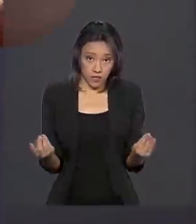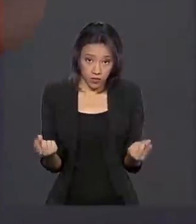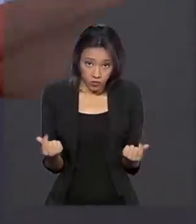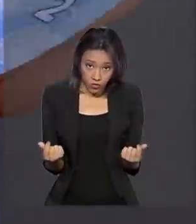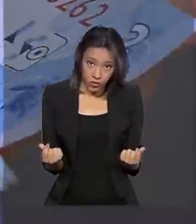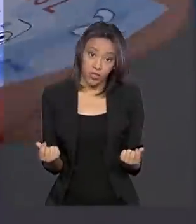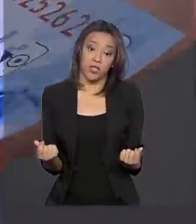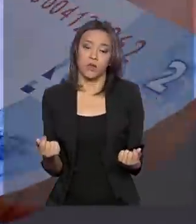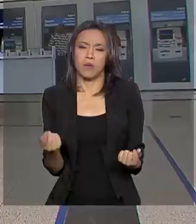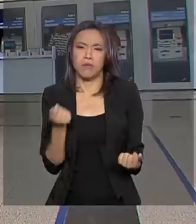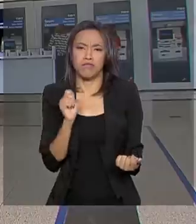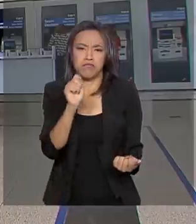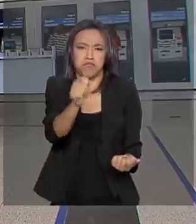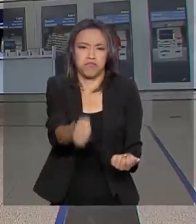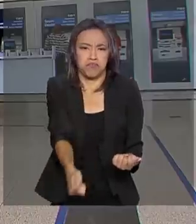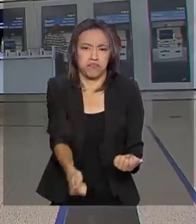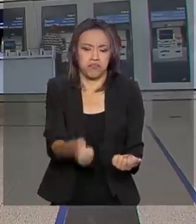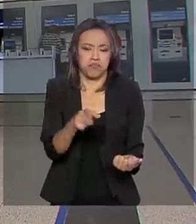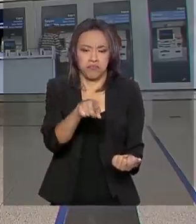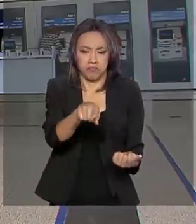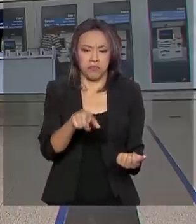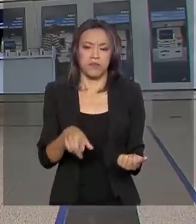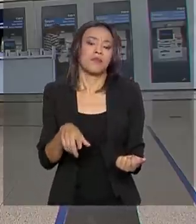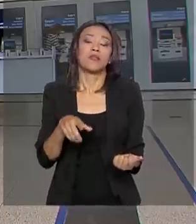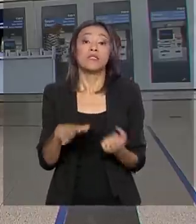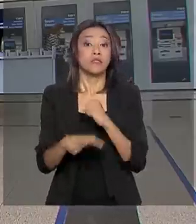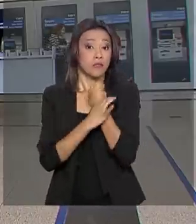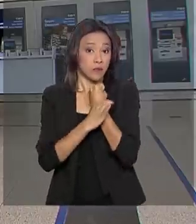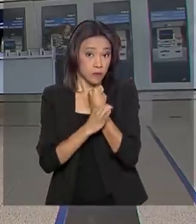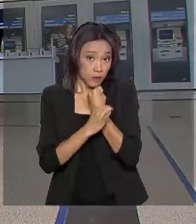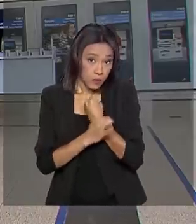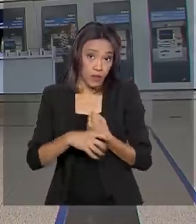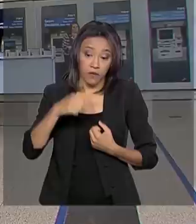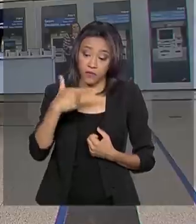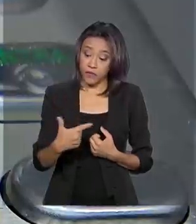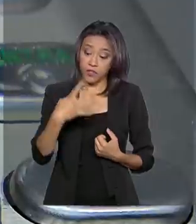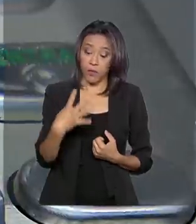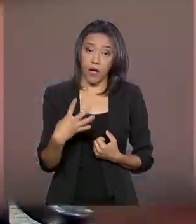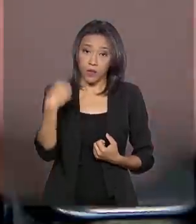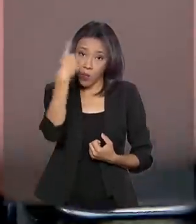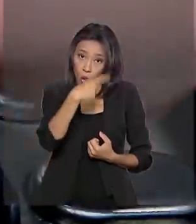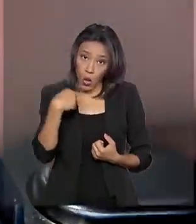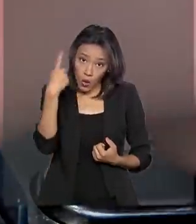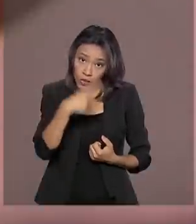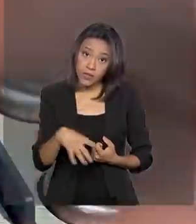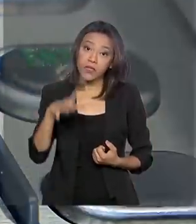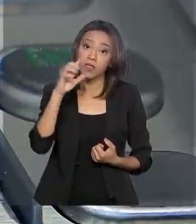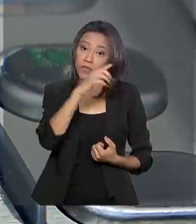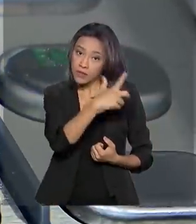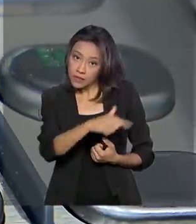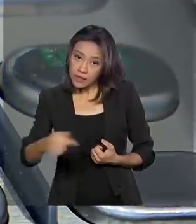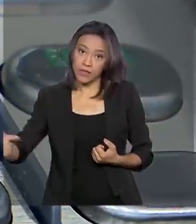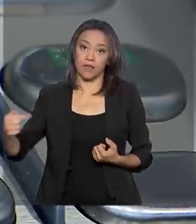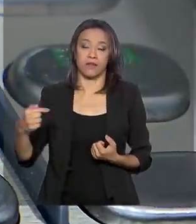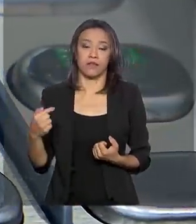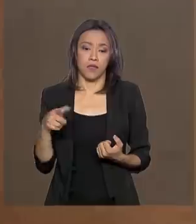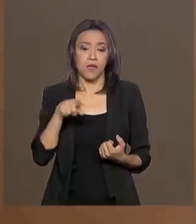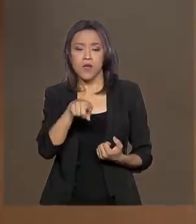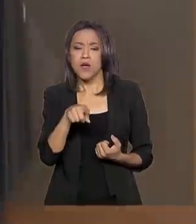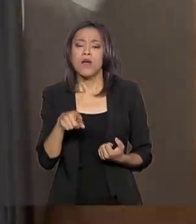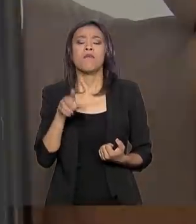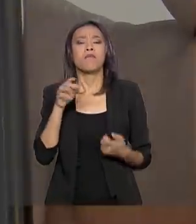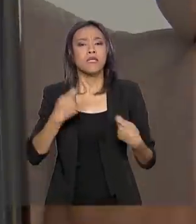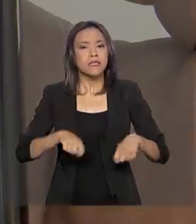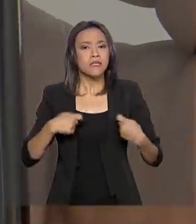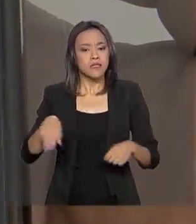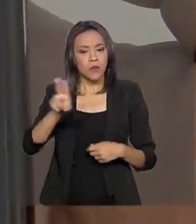bancárias em poucos segundos, de forma prática e segura, 24 horas por dia e 7 dias por semana. Para isso, será possível